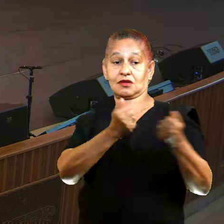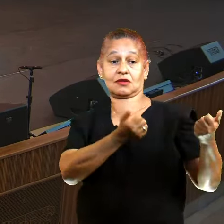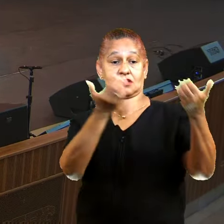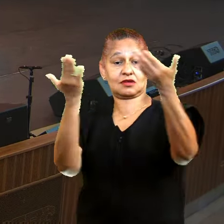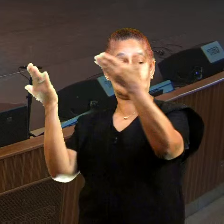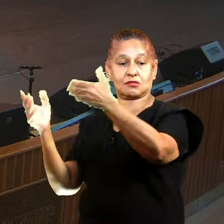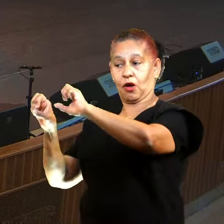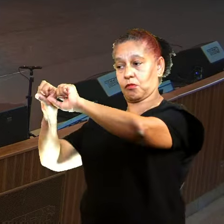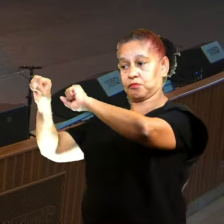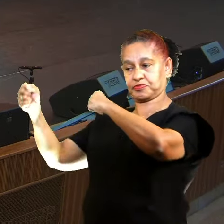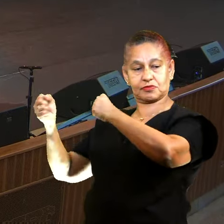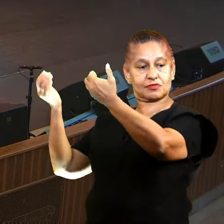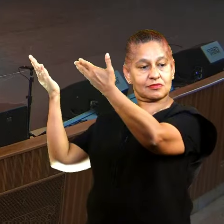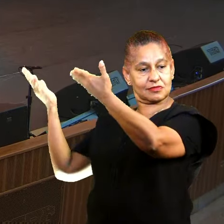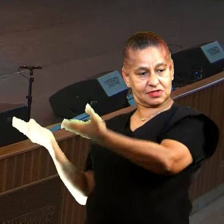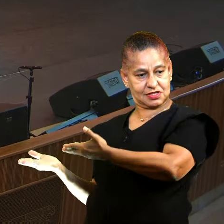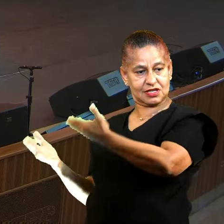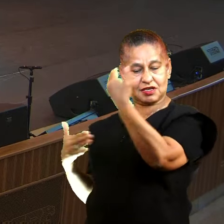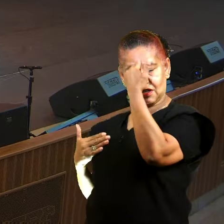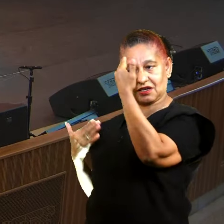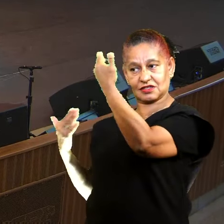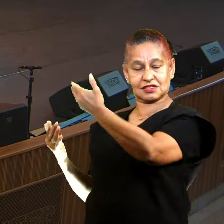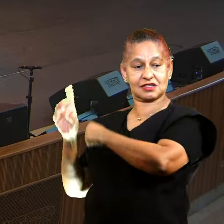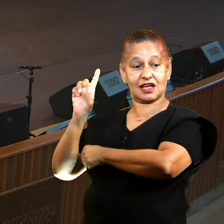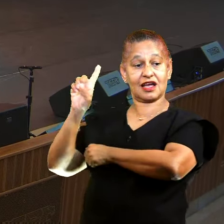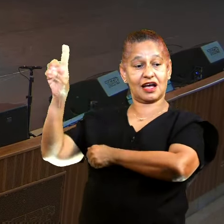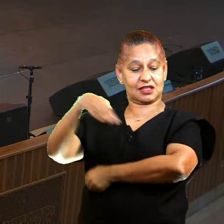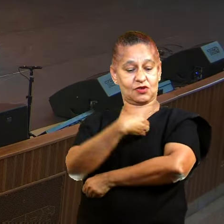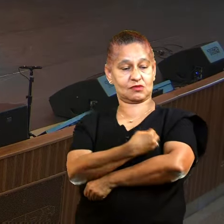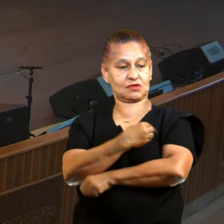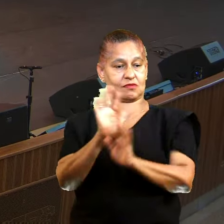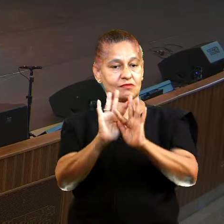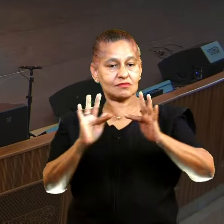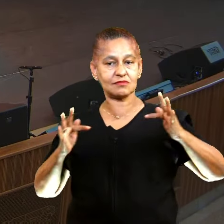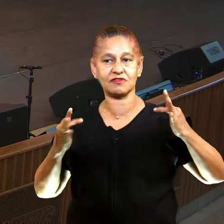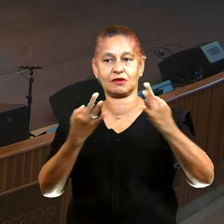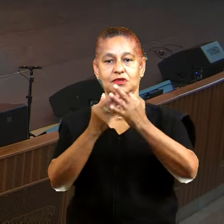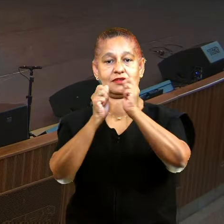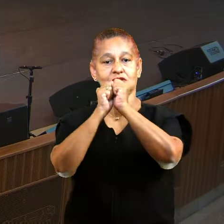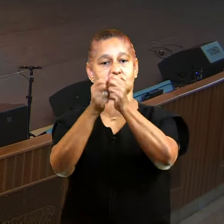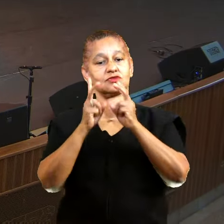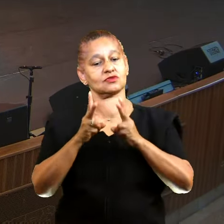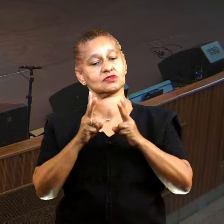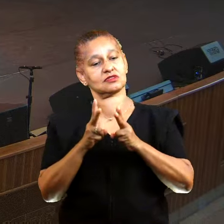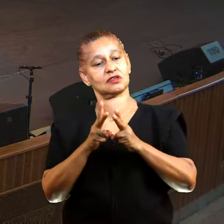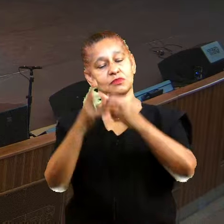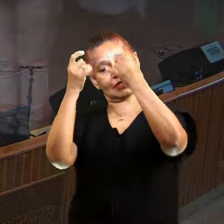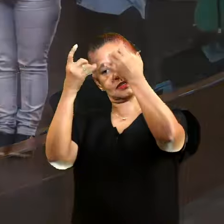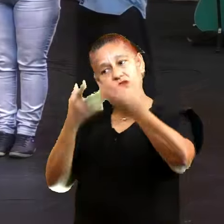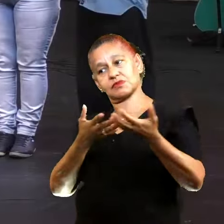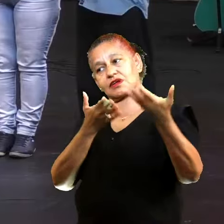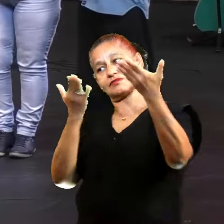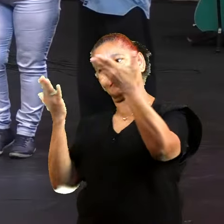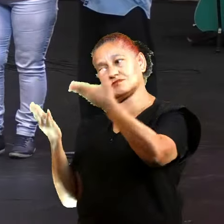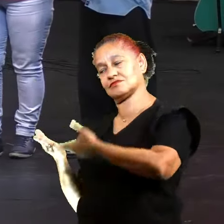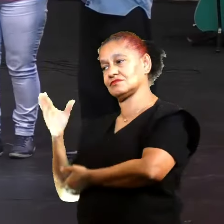entregar esse certificado, agradecer a Deus pela vida da família, e dizer, Carolina,